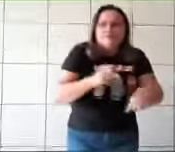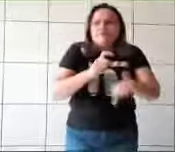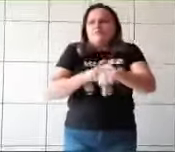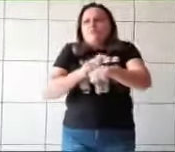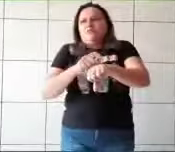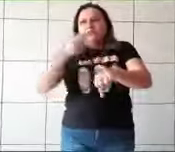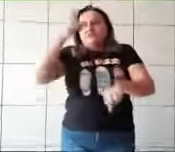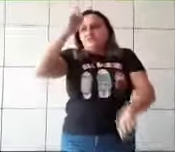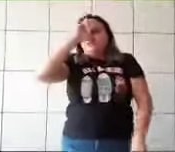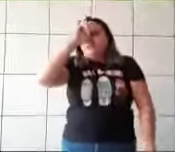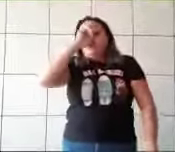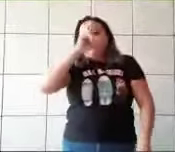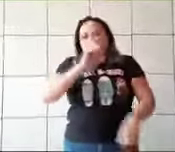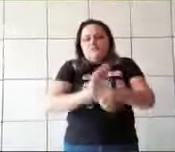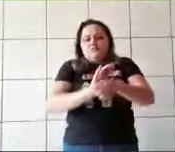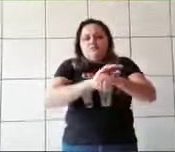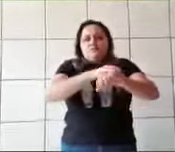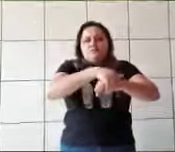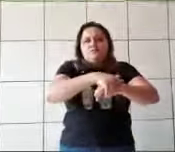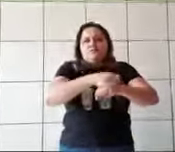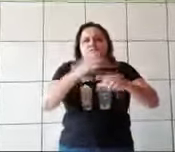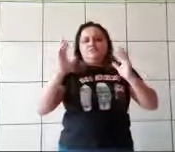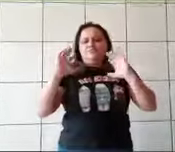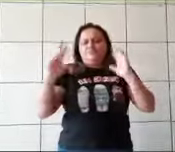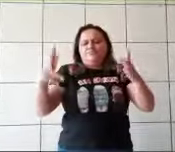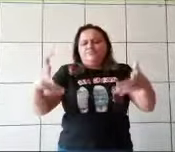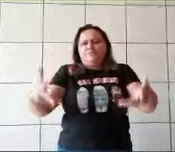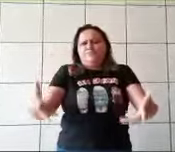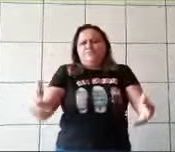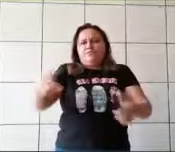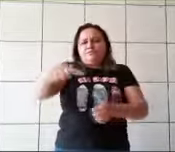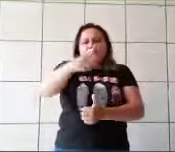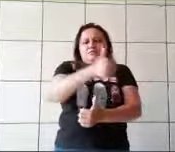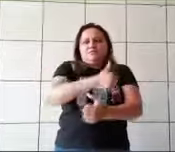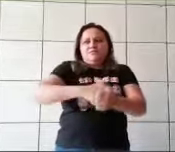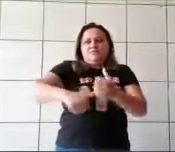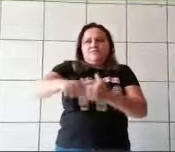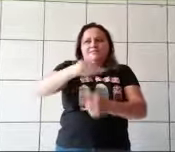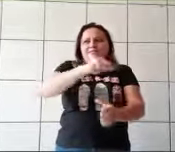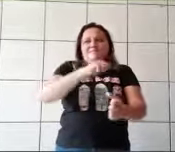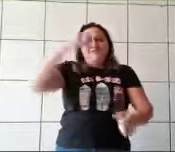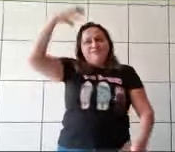correu mais longe, o relógio bateu meia-noite e tudo voltou a ser o que era antes.